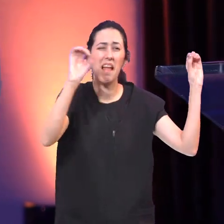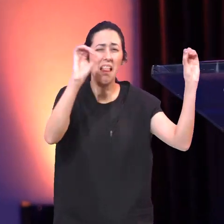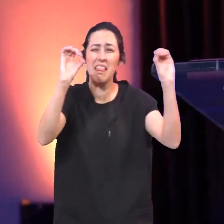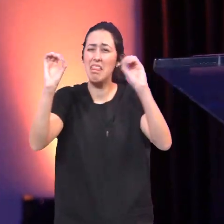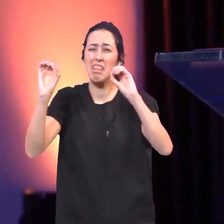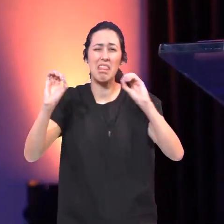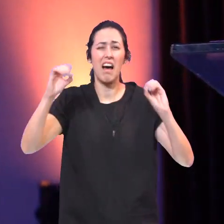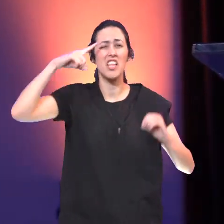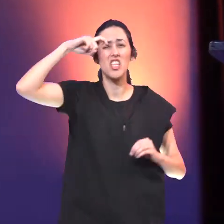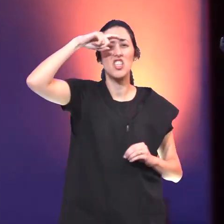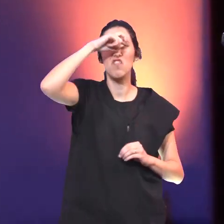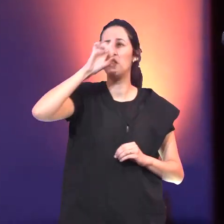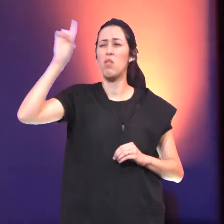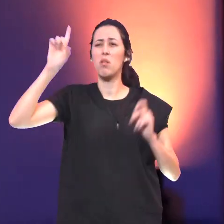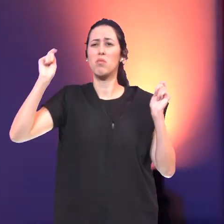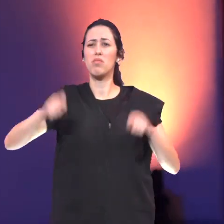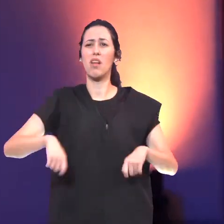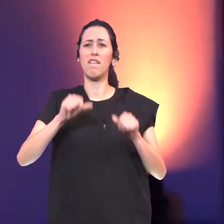difícil Ao Senhor